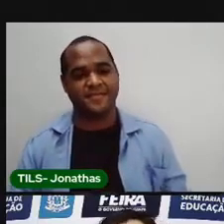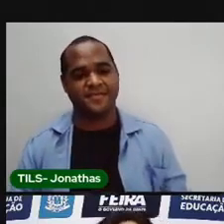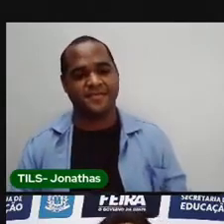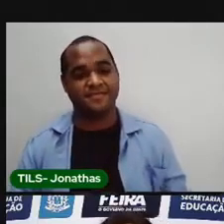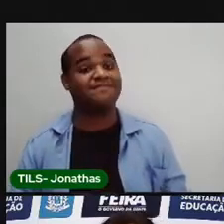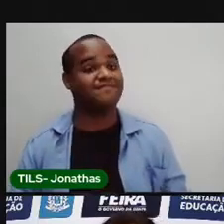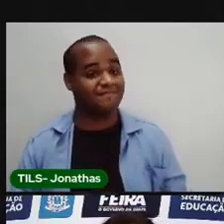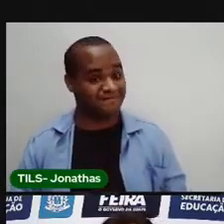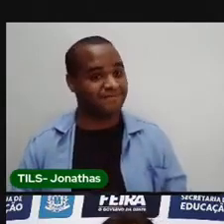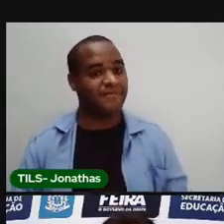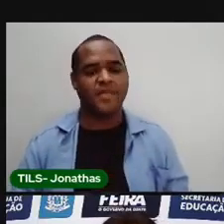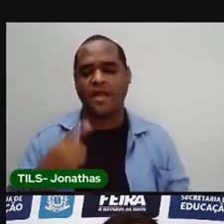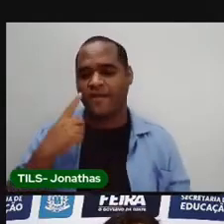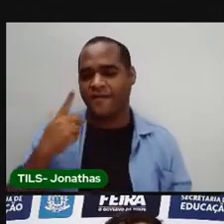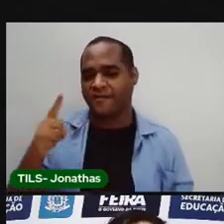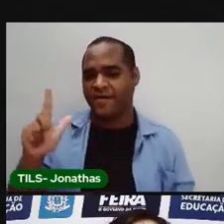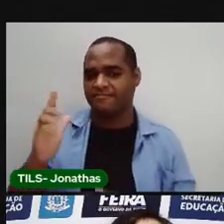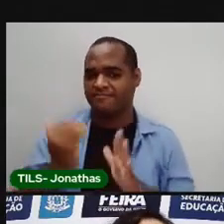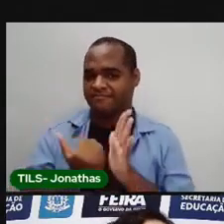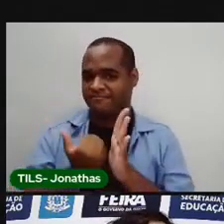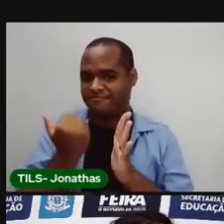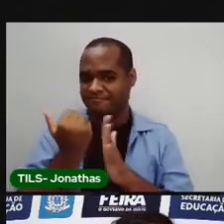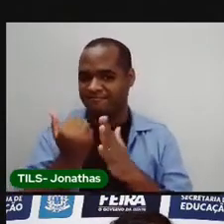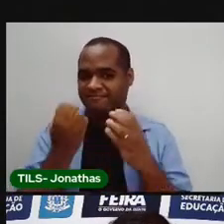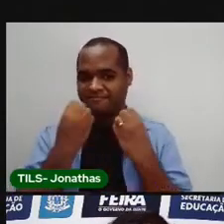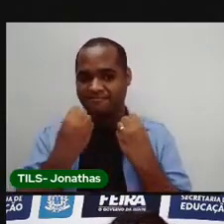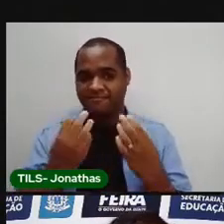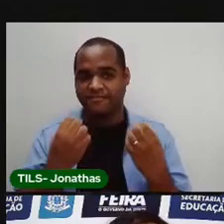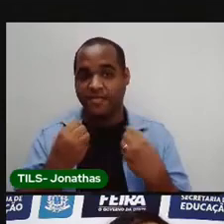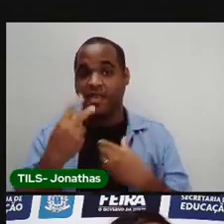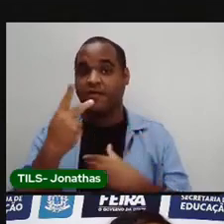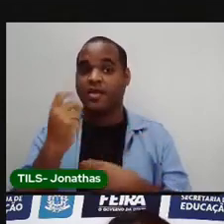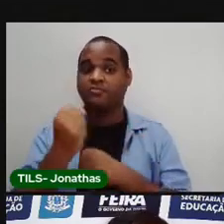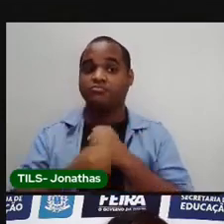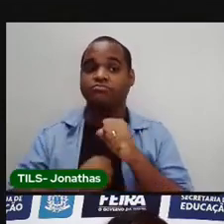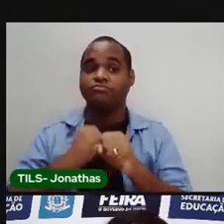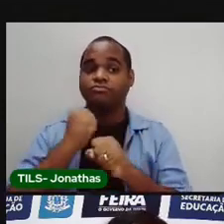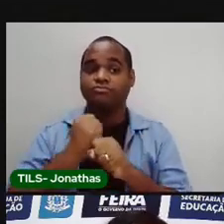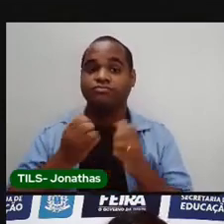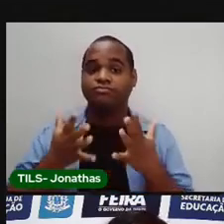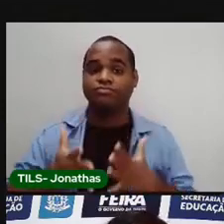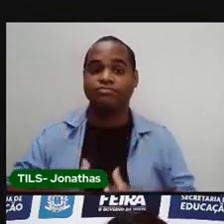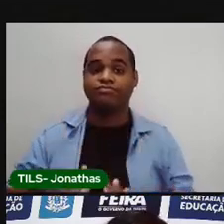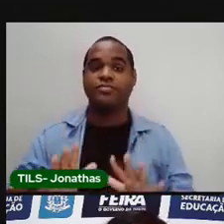Vamos falar mais sobre você. Em que ano você nasceu?